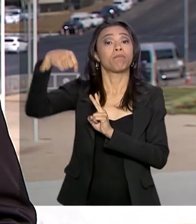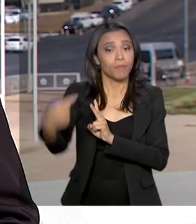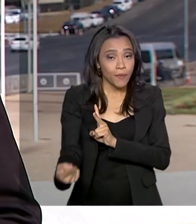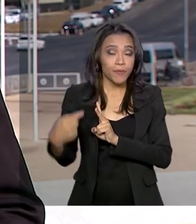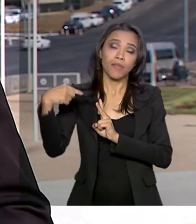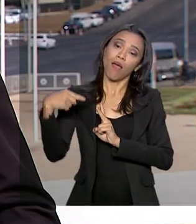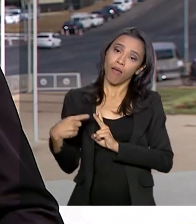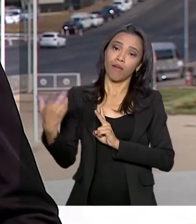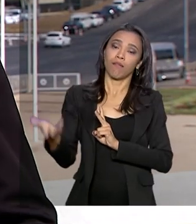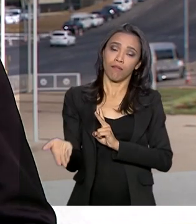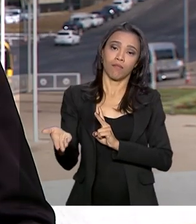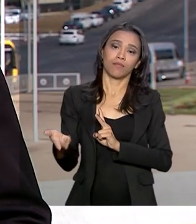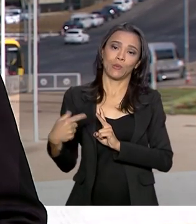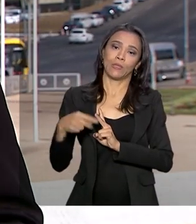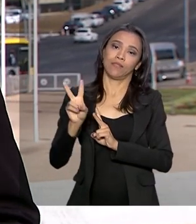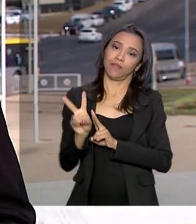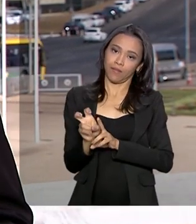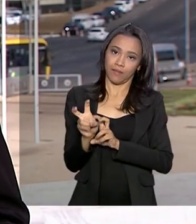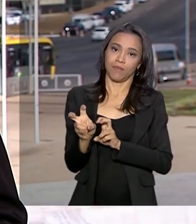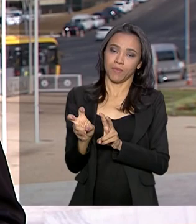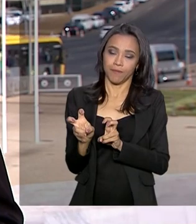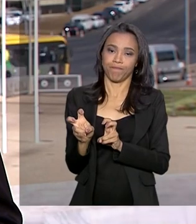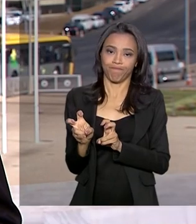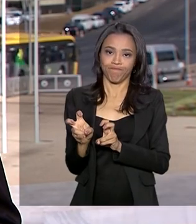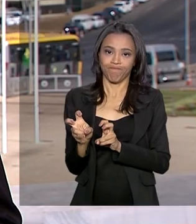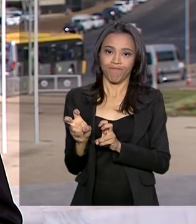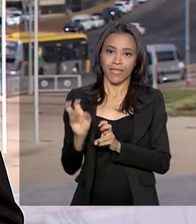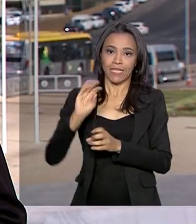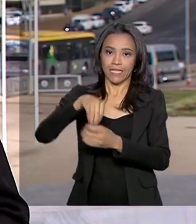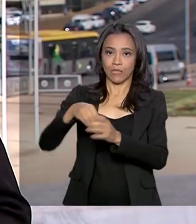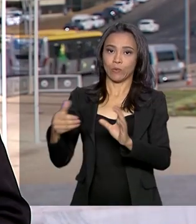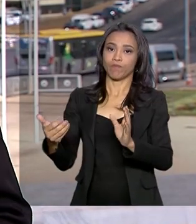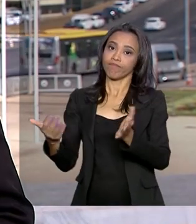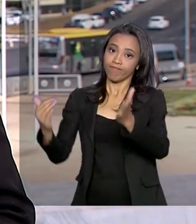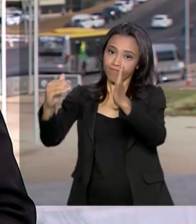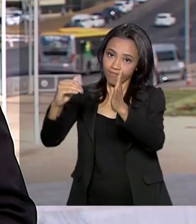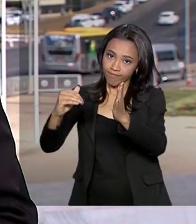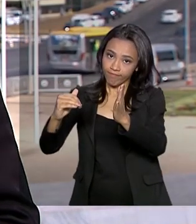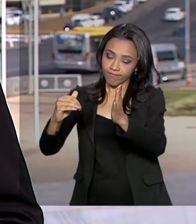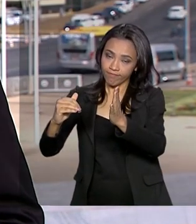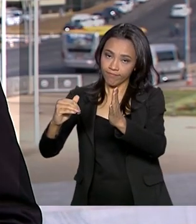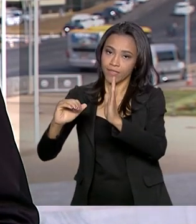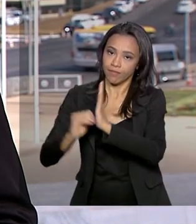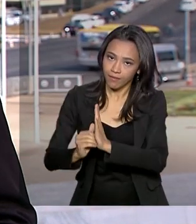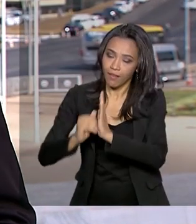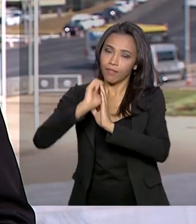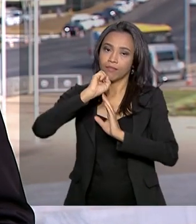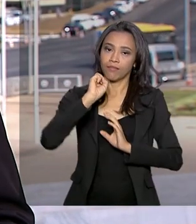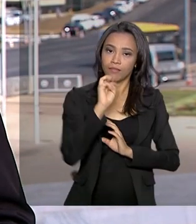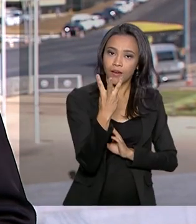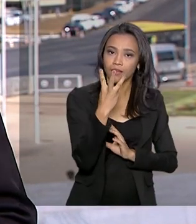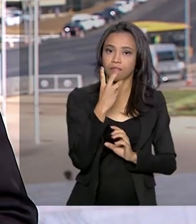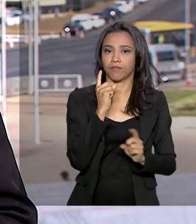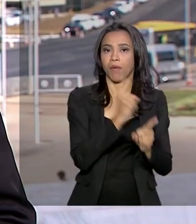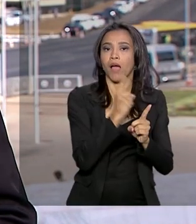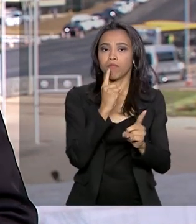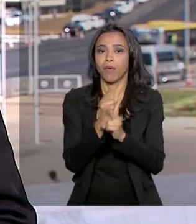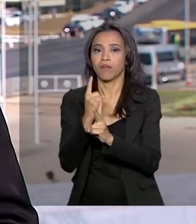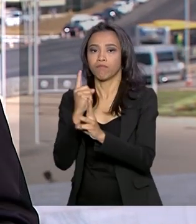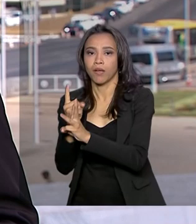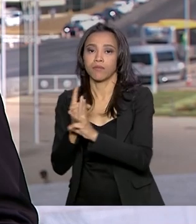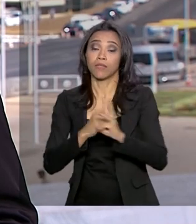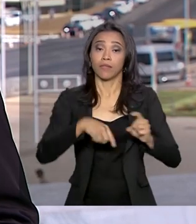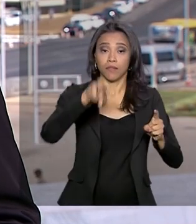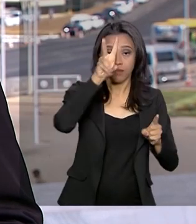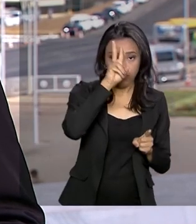o assunto dominante no Senado. Serão realizadas três audiências públicas seguidas, na terça,